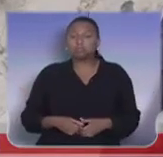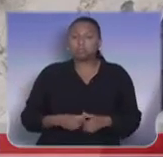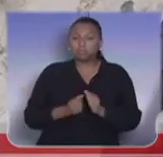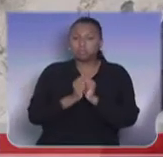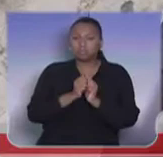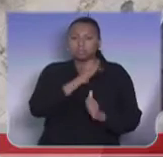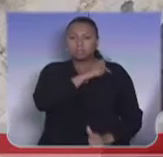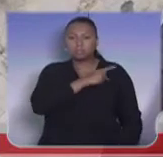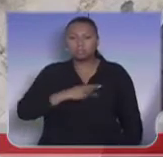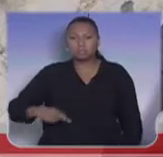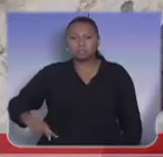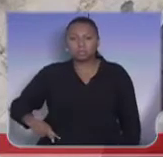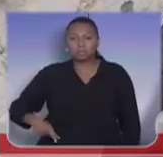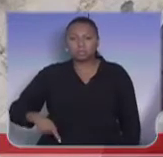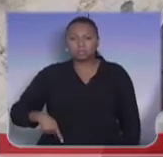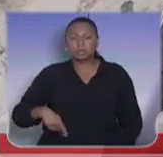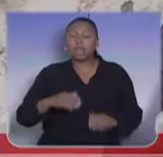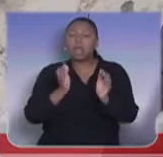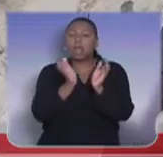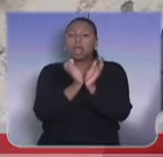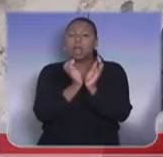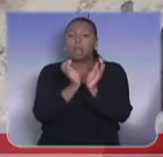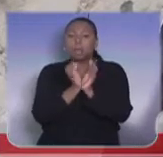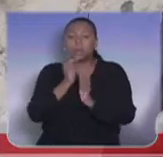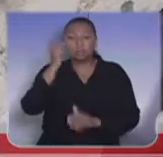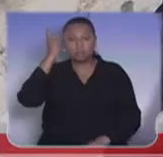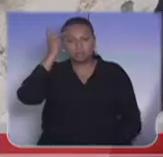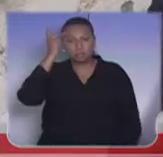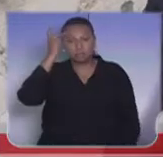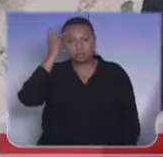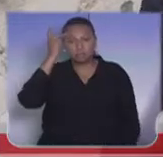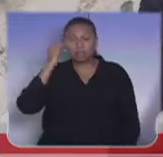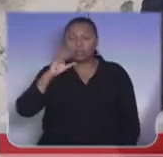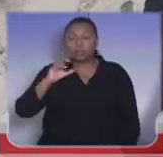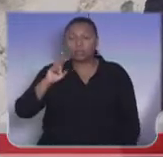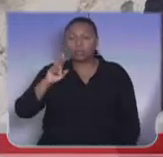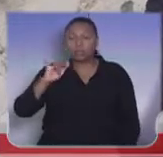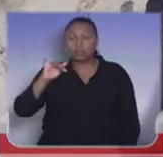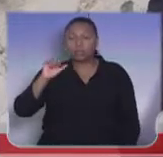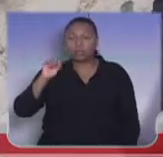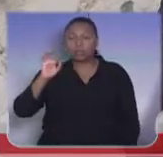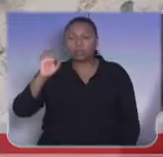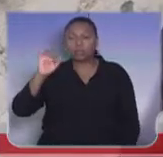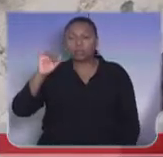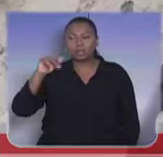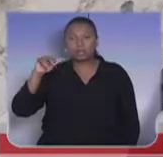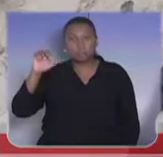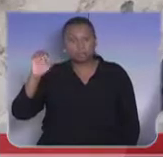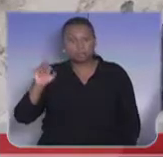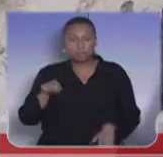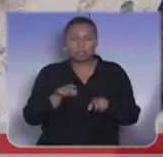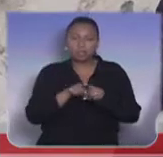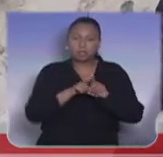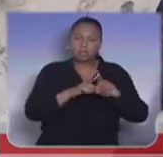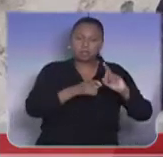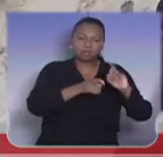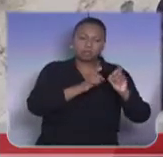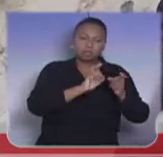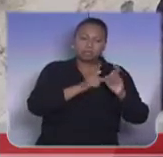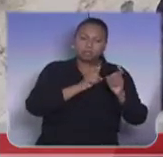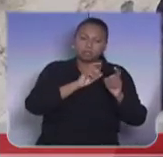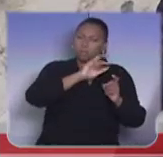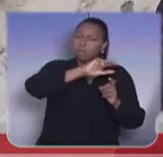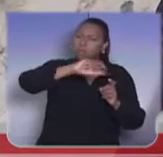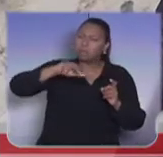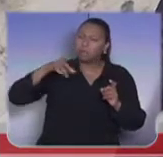da Federação das APAES do Estado de São Paulo, a doutora Cristiane, através de reuniões feitas com vários